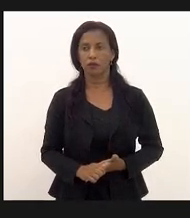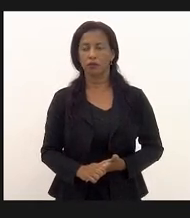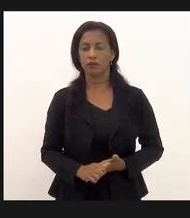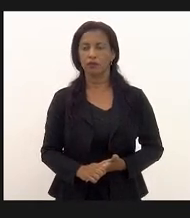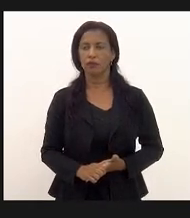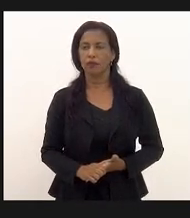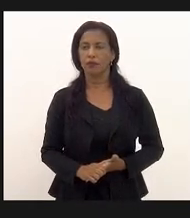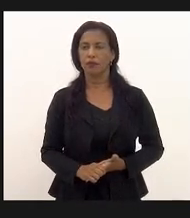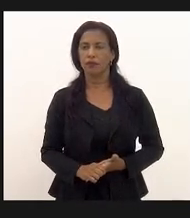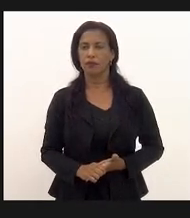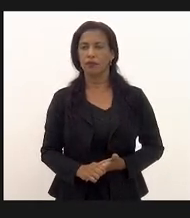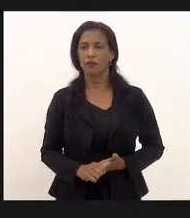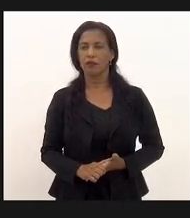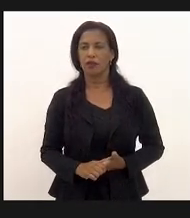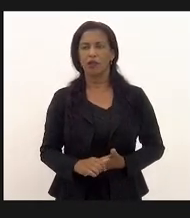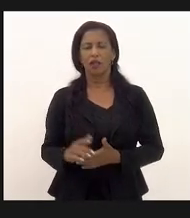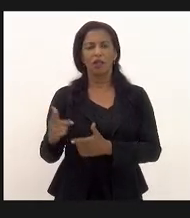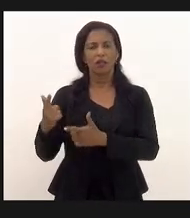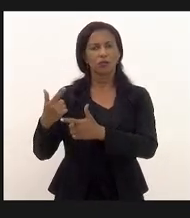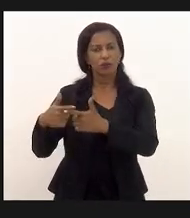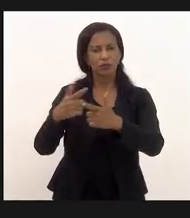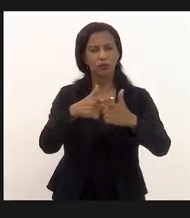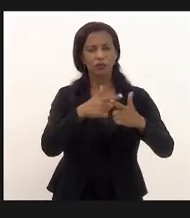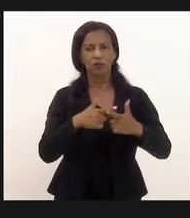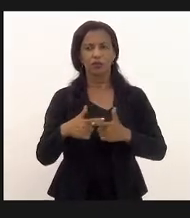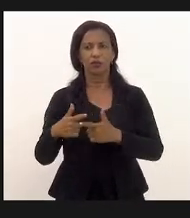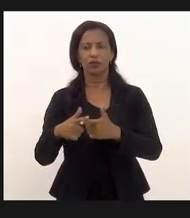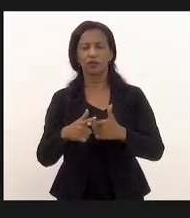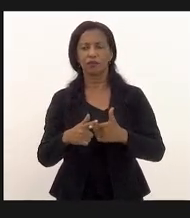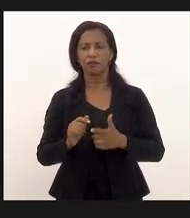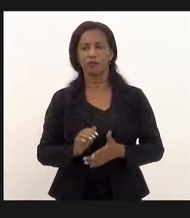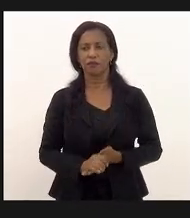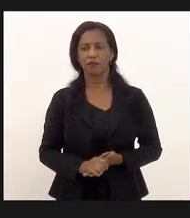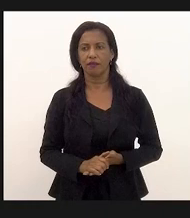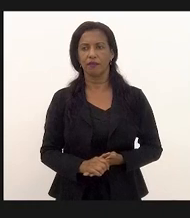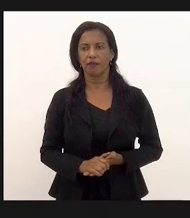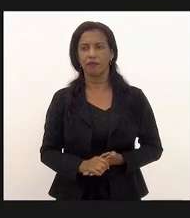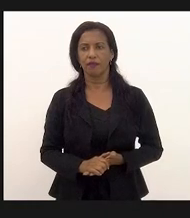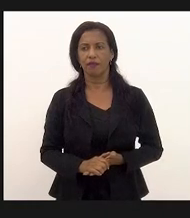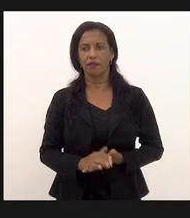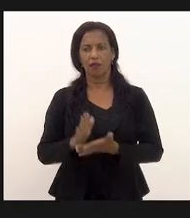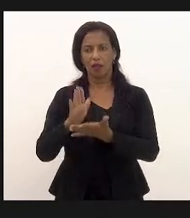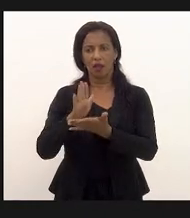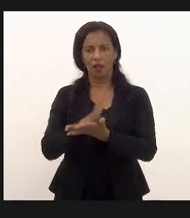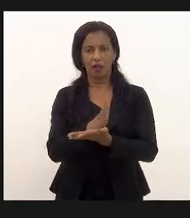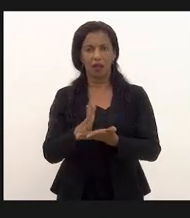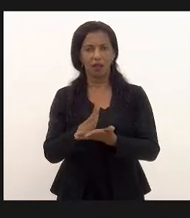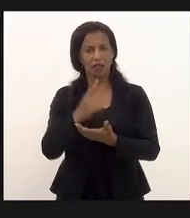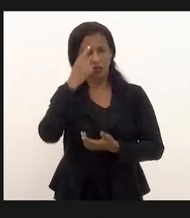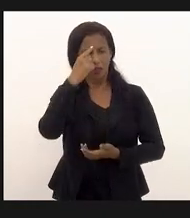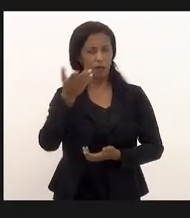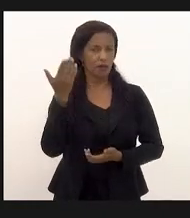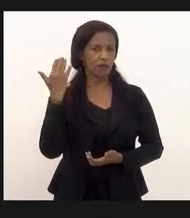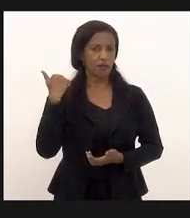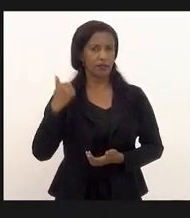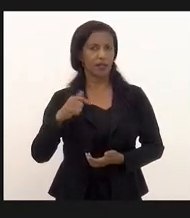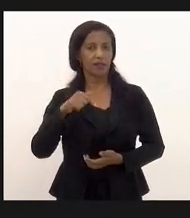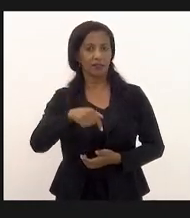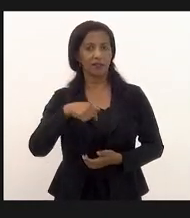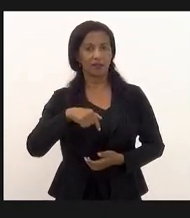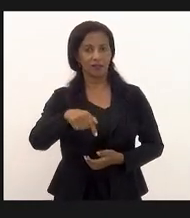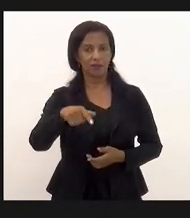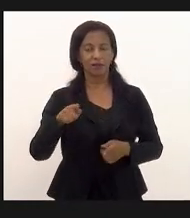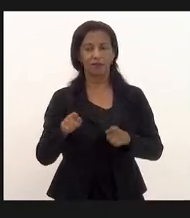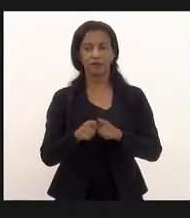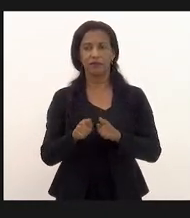algumas situações que valem a gente comentar aqui ao longo da semana passada e dessa semana